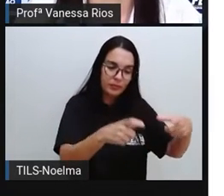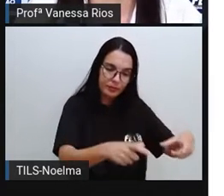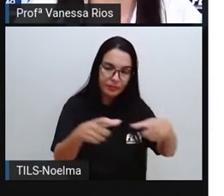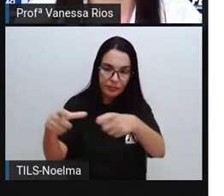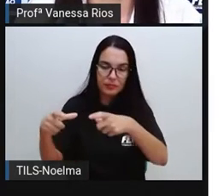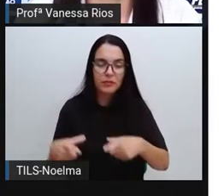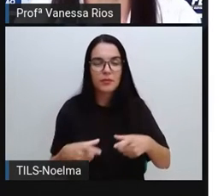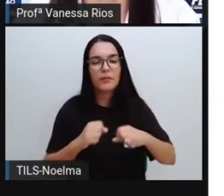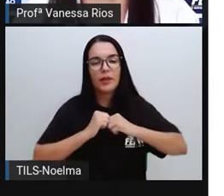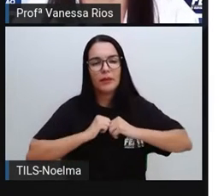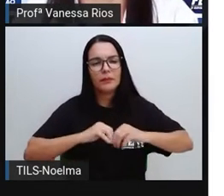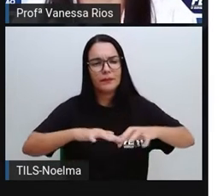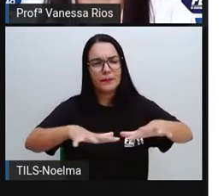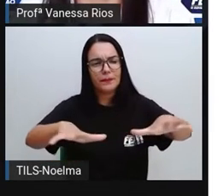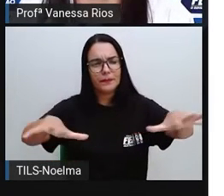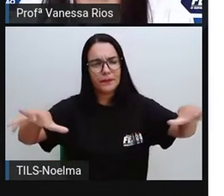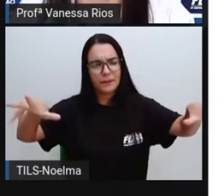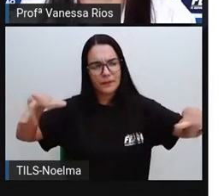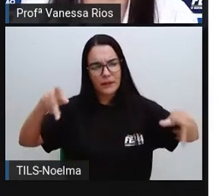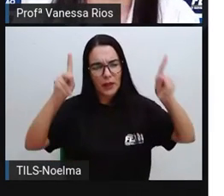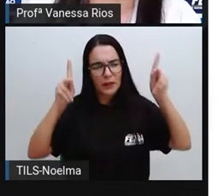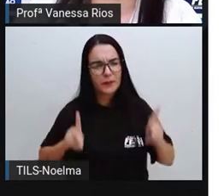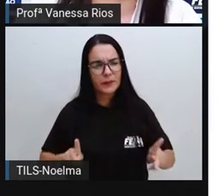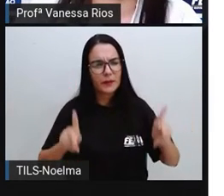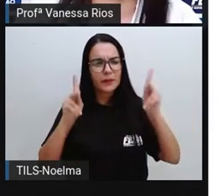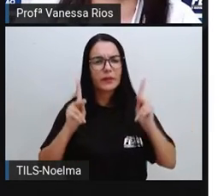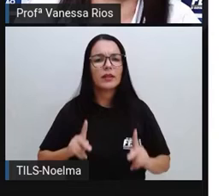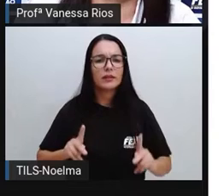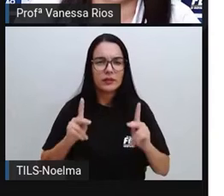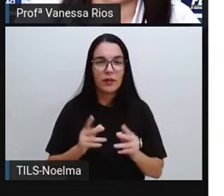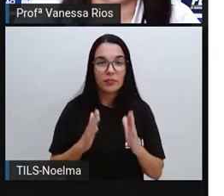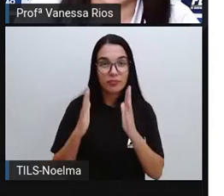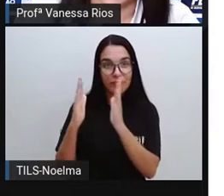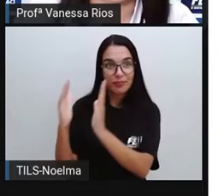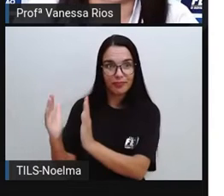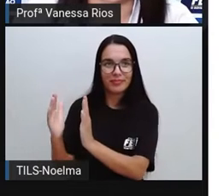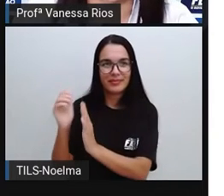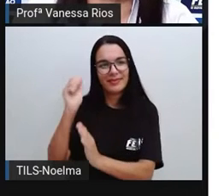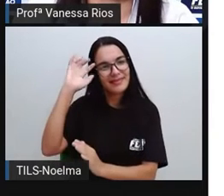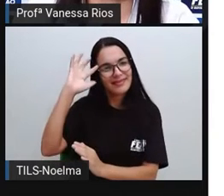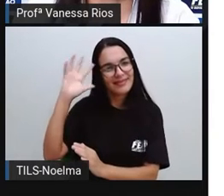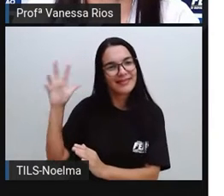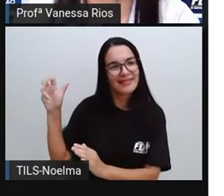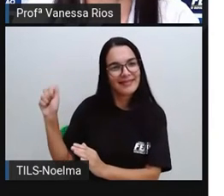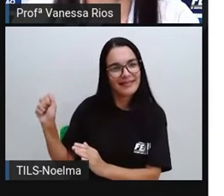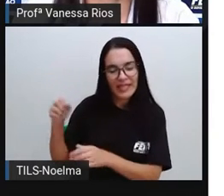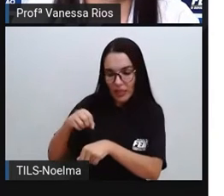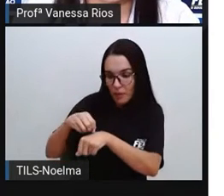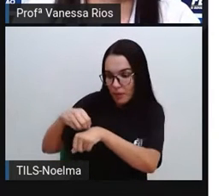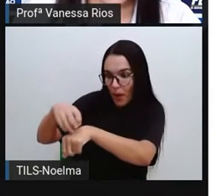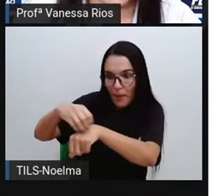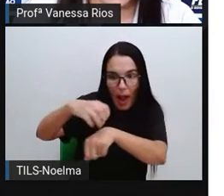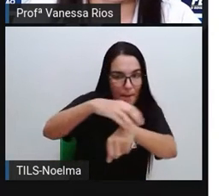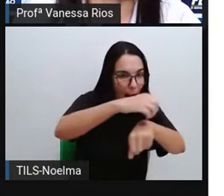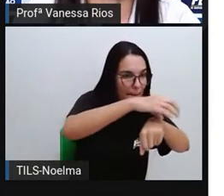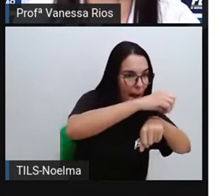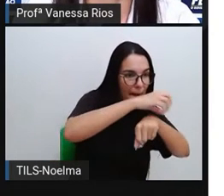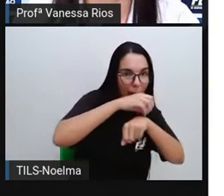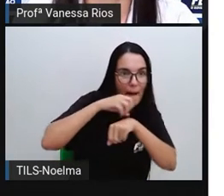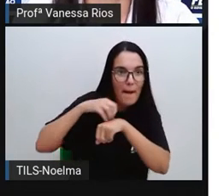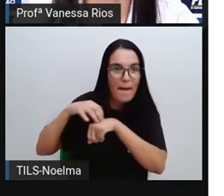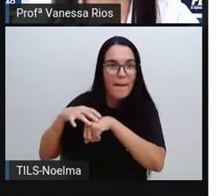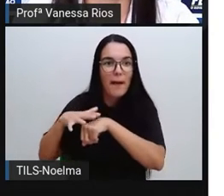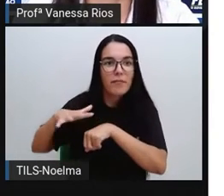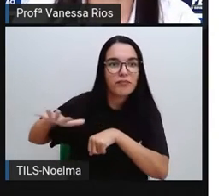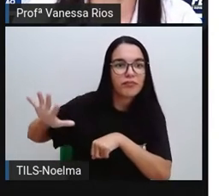se espalharam pelos diversos continentes saindo aqui, ó, da África. Então, eles saem da África,